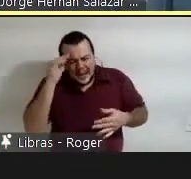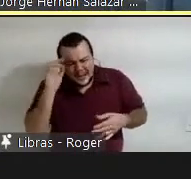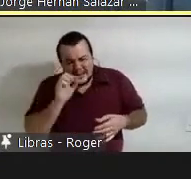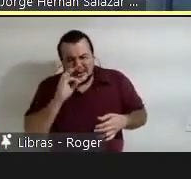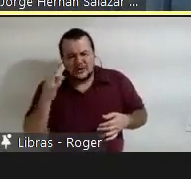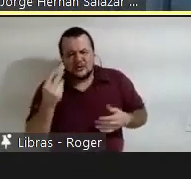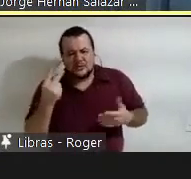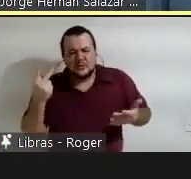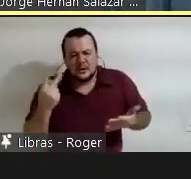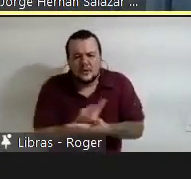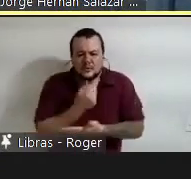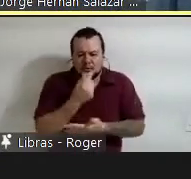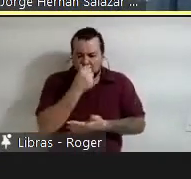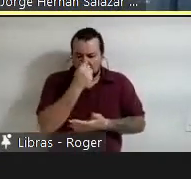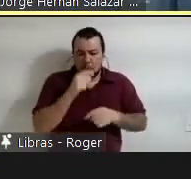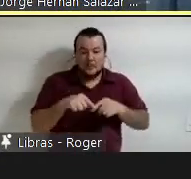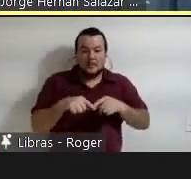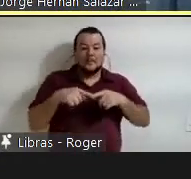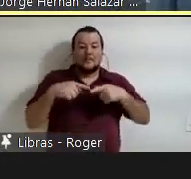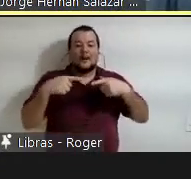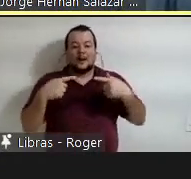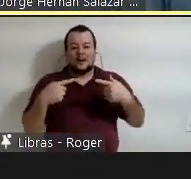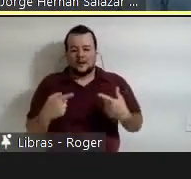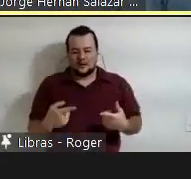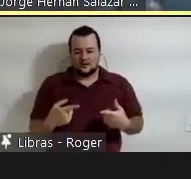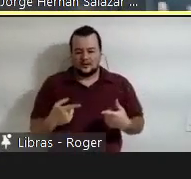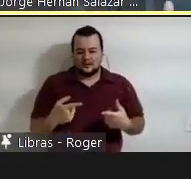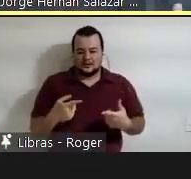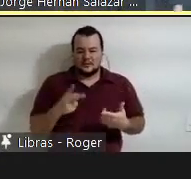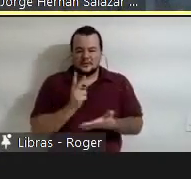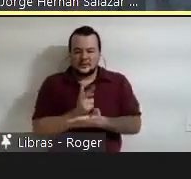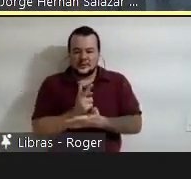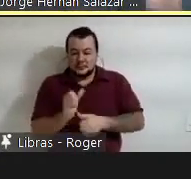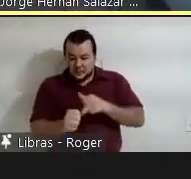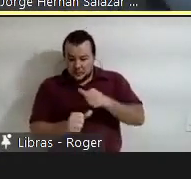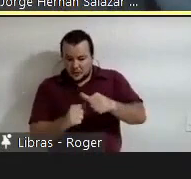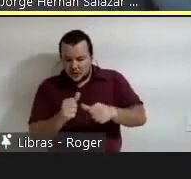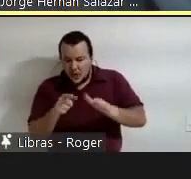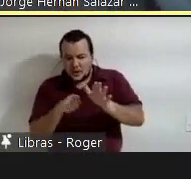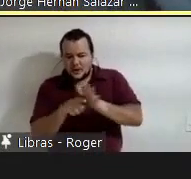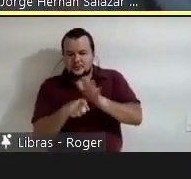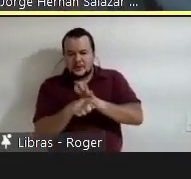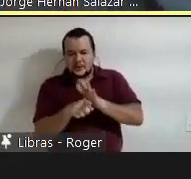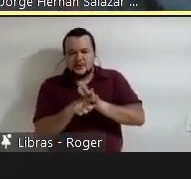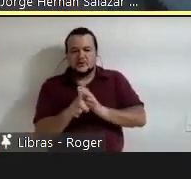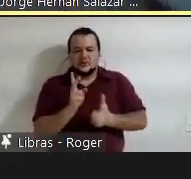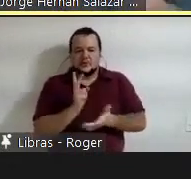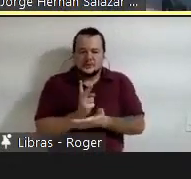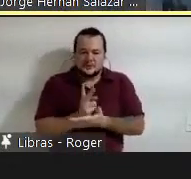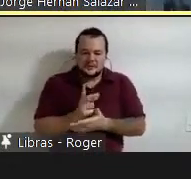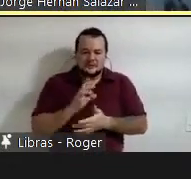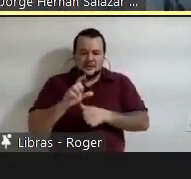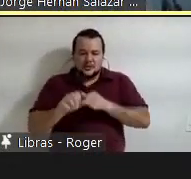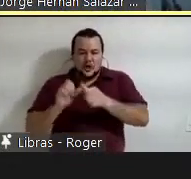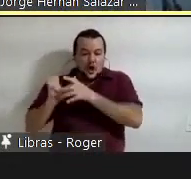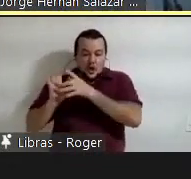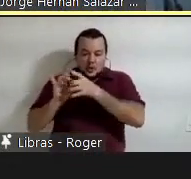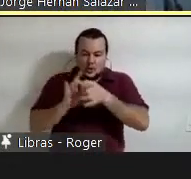Mas, quando mudam as perguntas, quando mudam o contexto, as